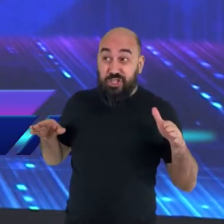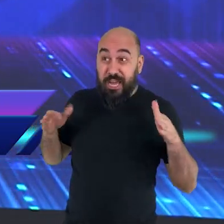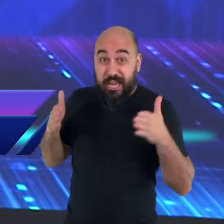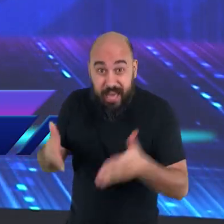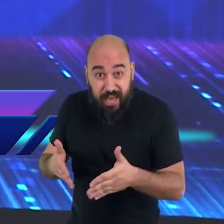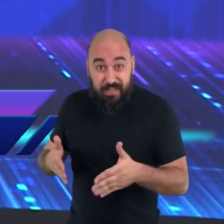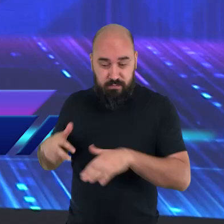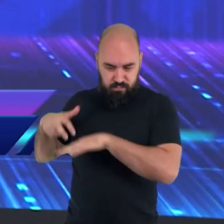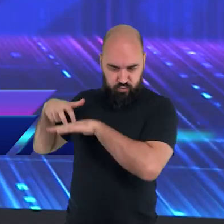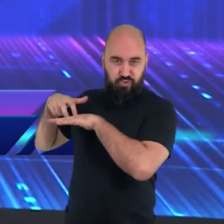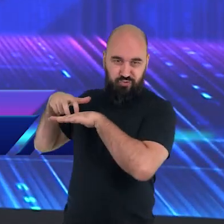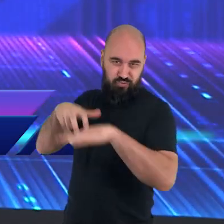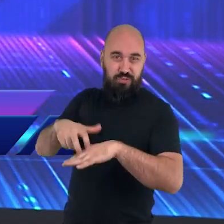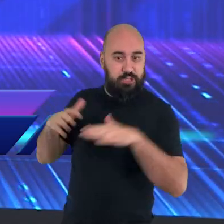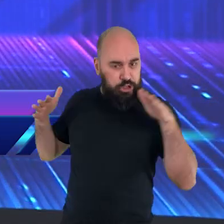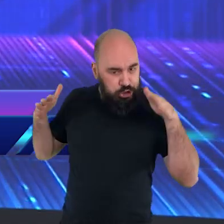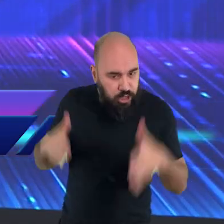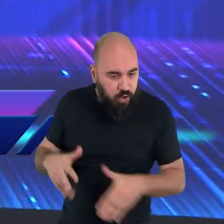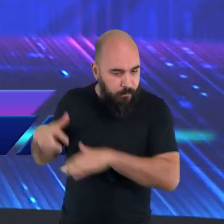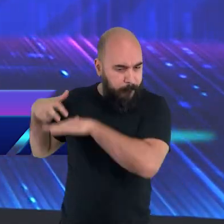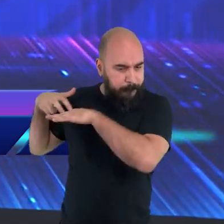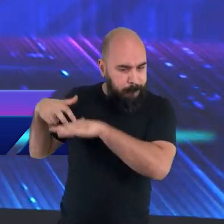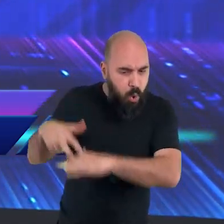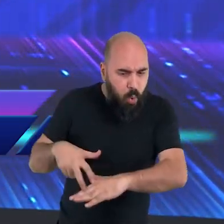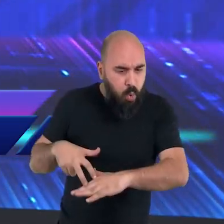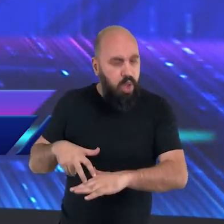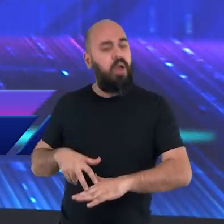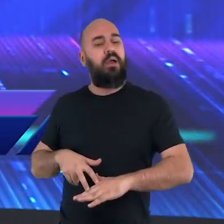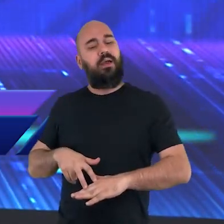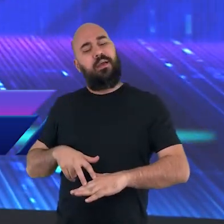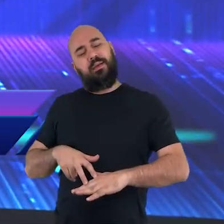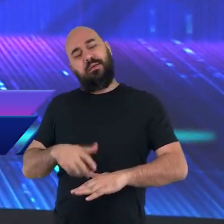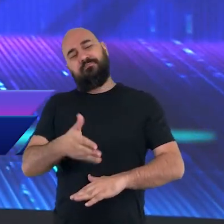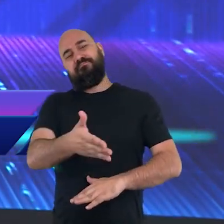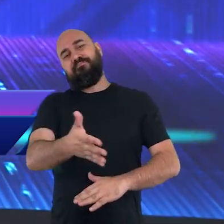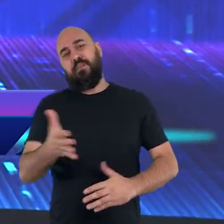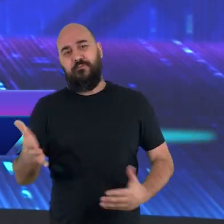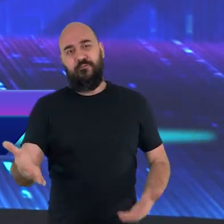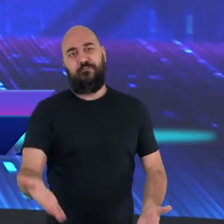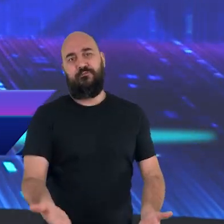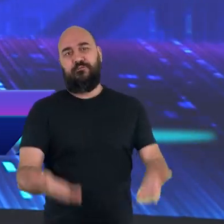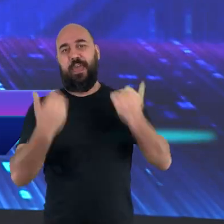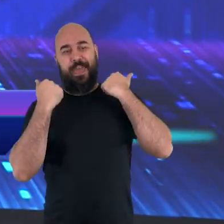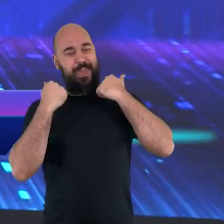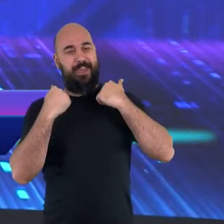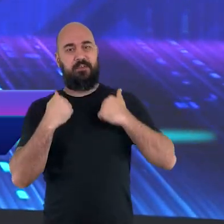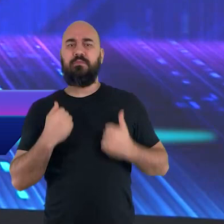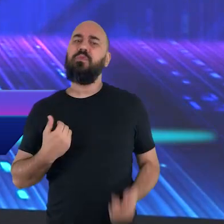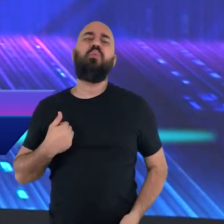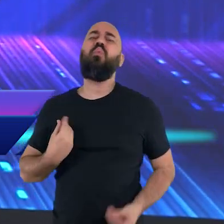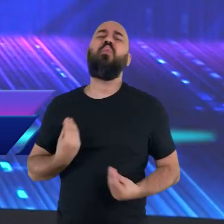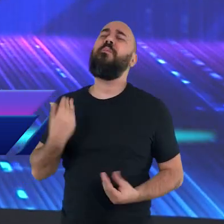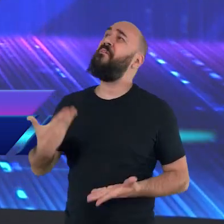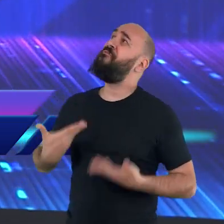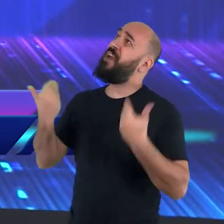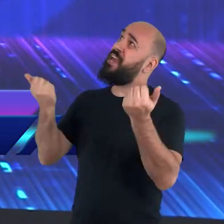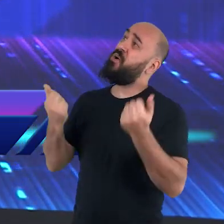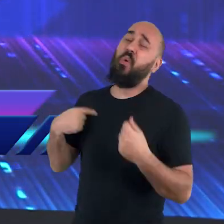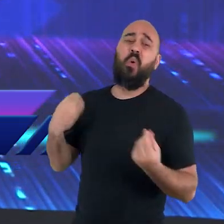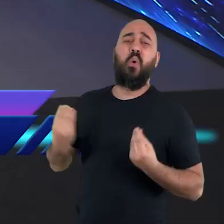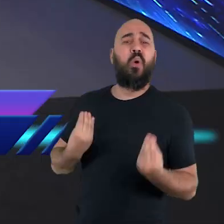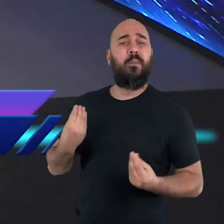sejamos encontrados absolvidos. Você vai dizer assim, pastor, como é que eu posso ser absolvido? Bom, o salário do pecado